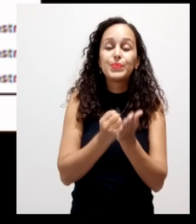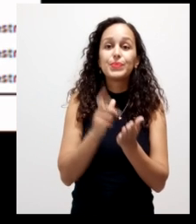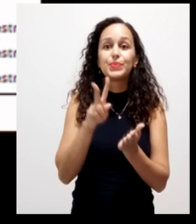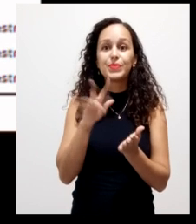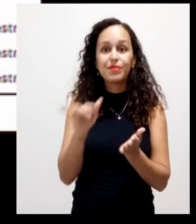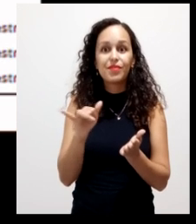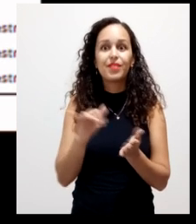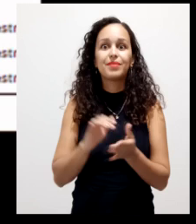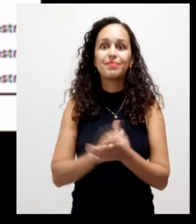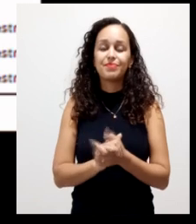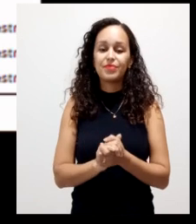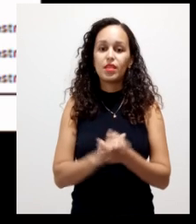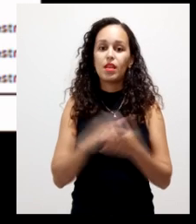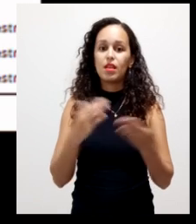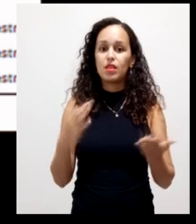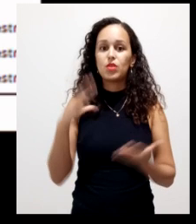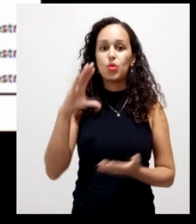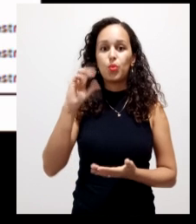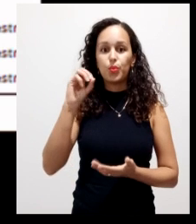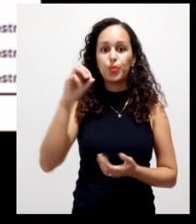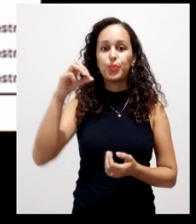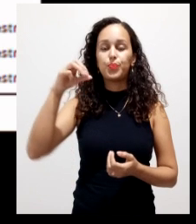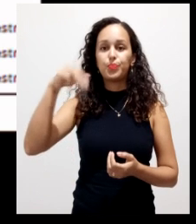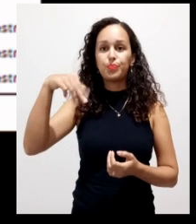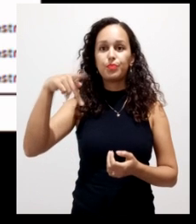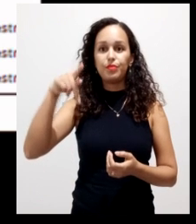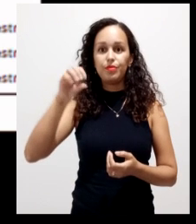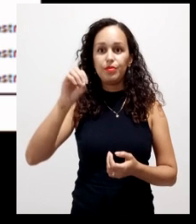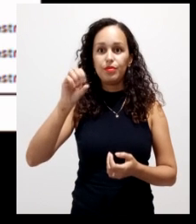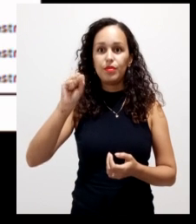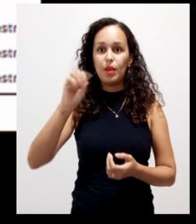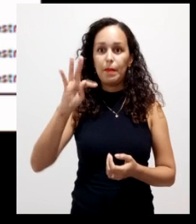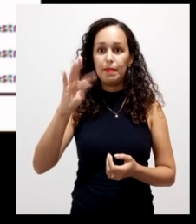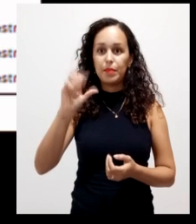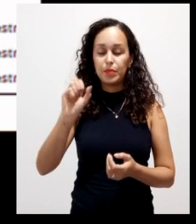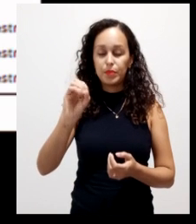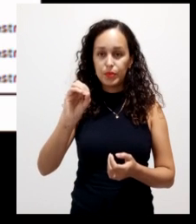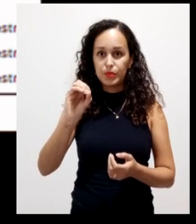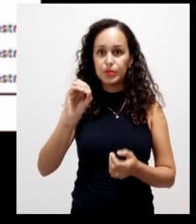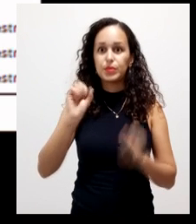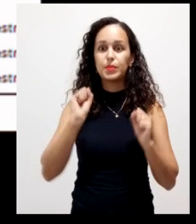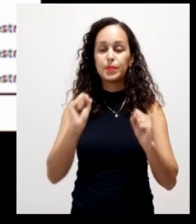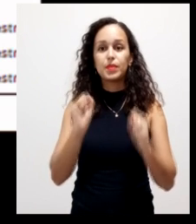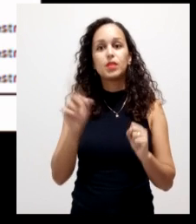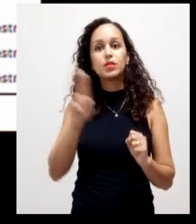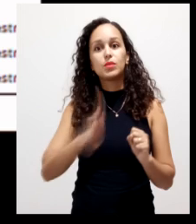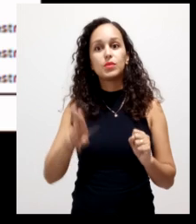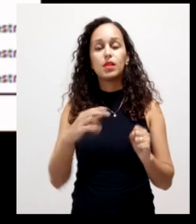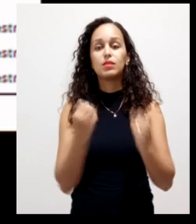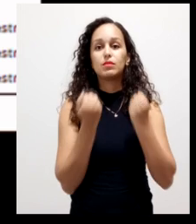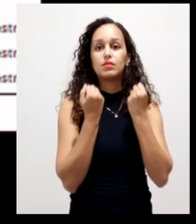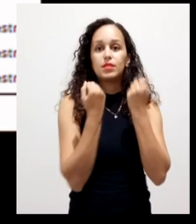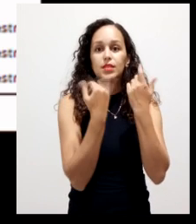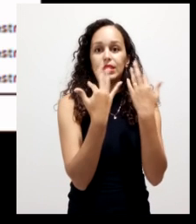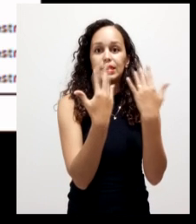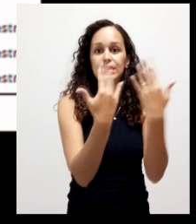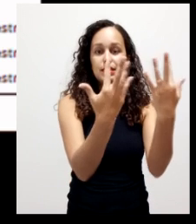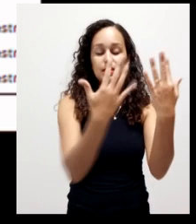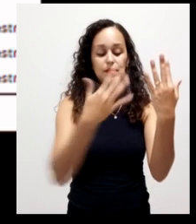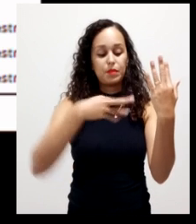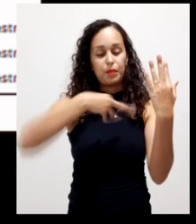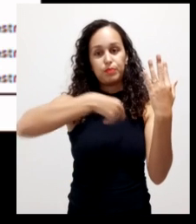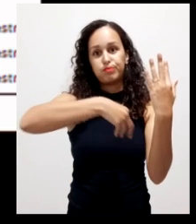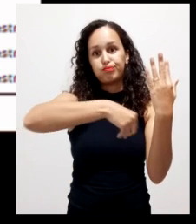e esse composto como eu falei ele pode ser utilizado no cultivo das plantas para cultivos comerciais as